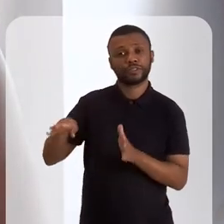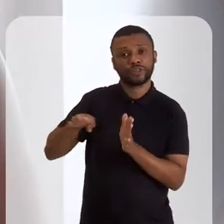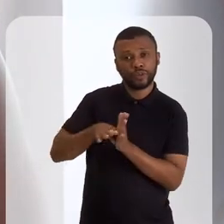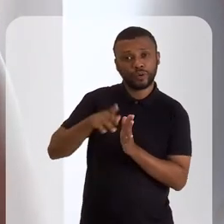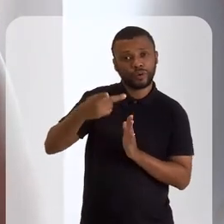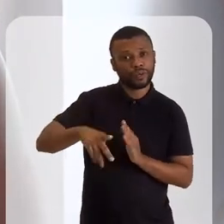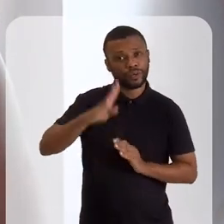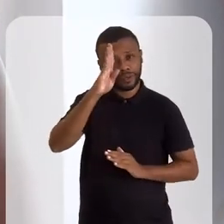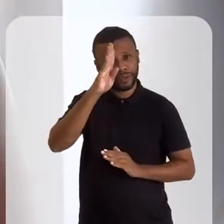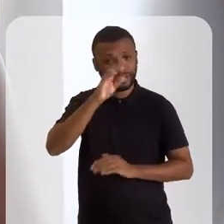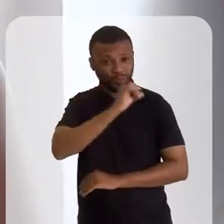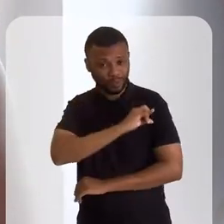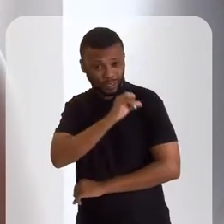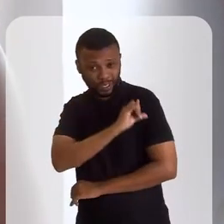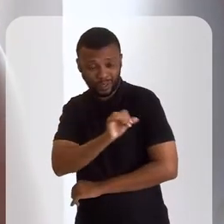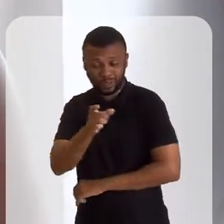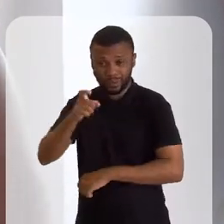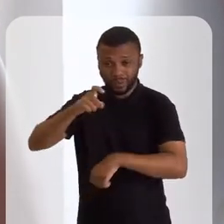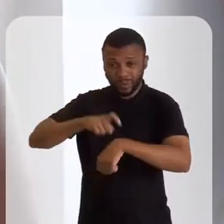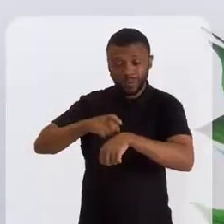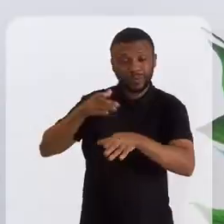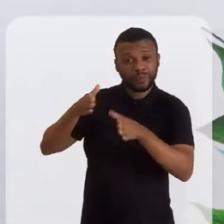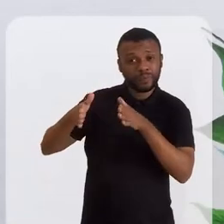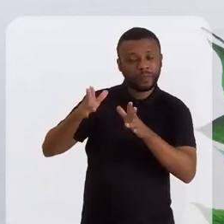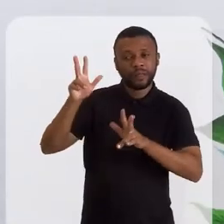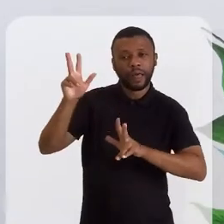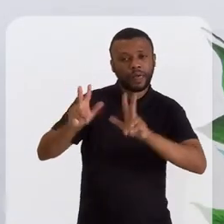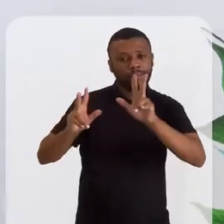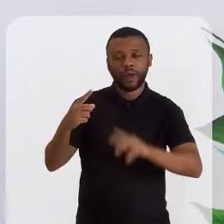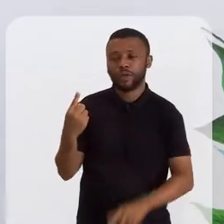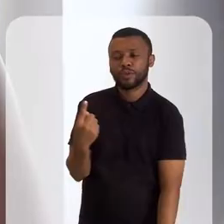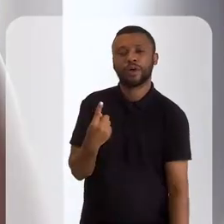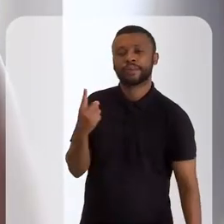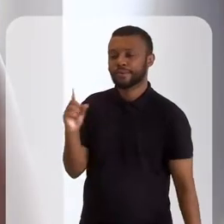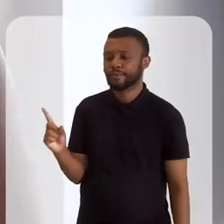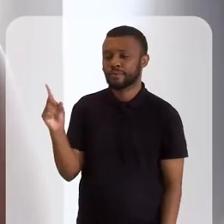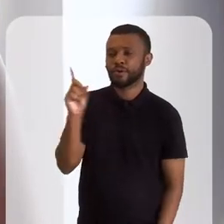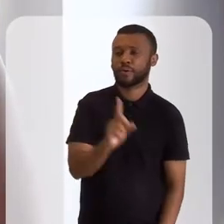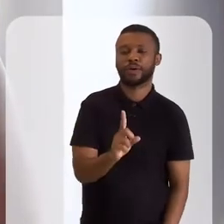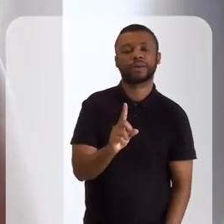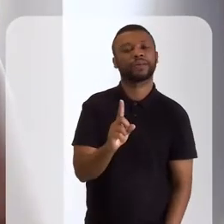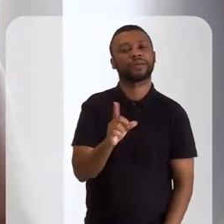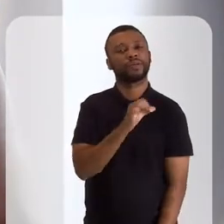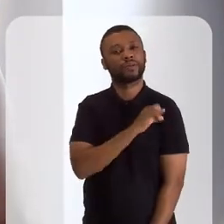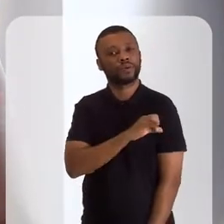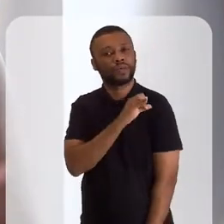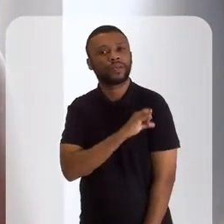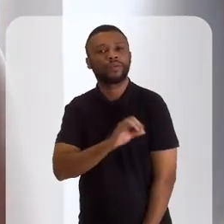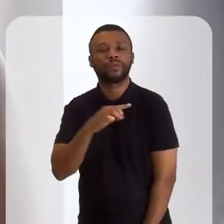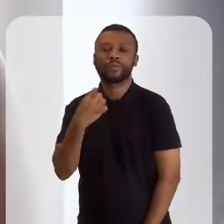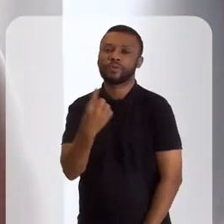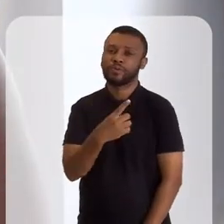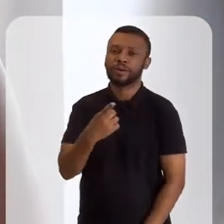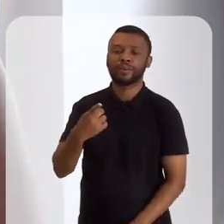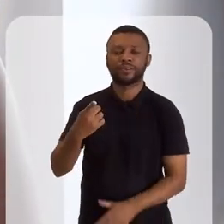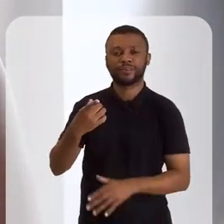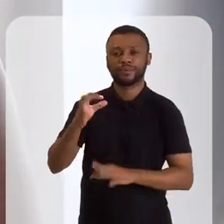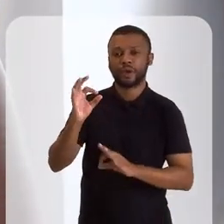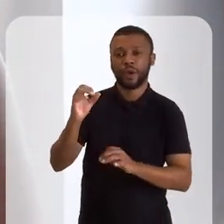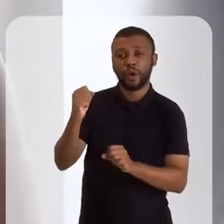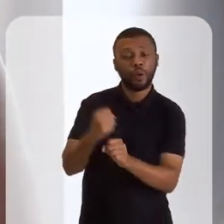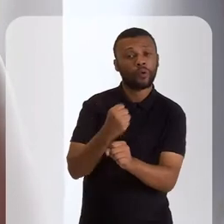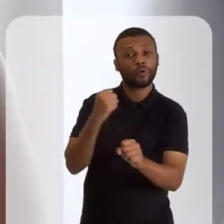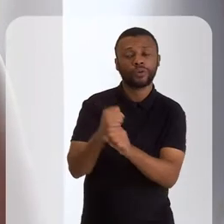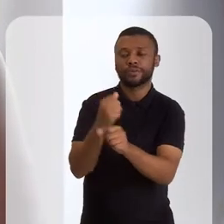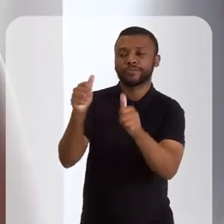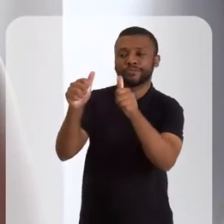1921, no meio do carnaval, sozinha. Então, ela trouxe, então a gente fez realmente um memorial